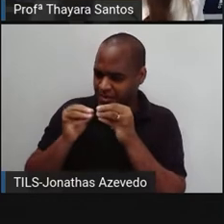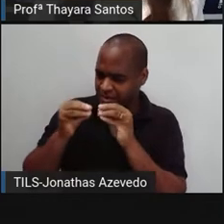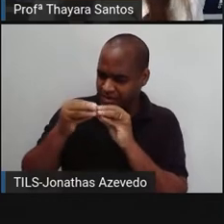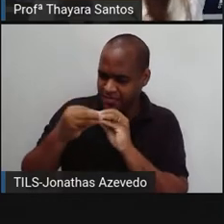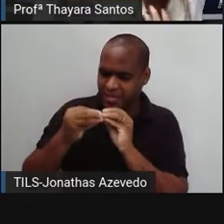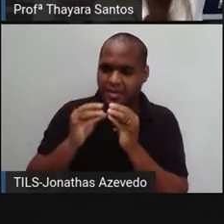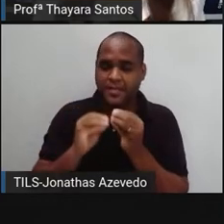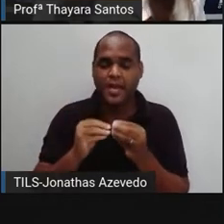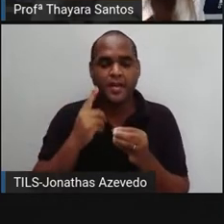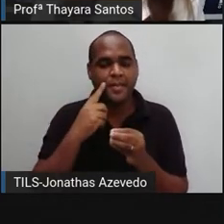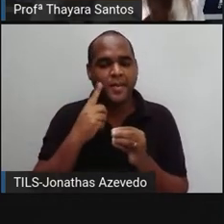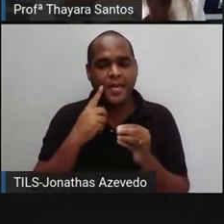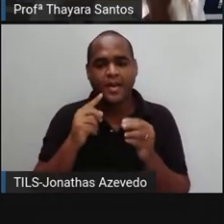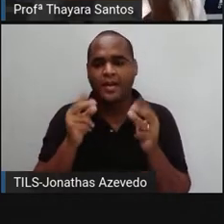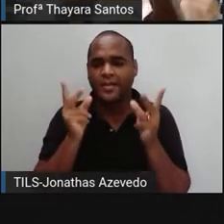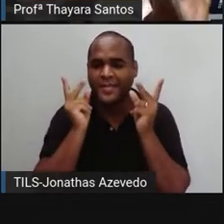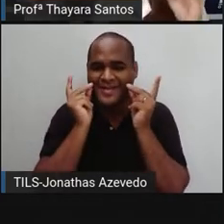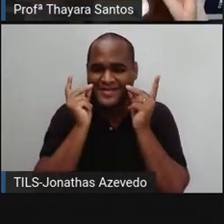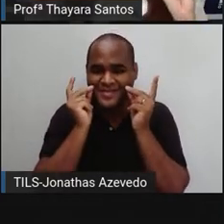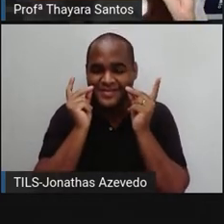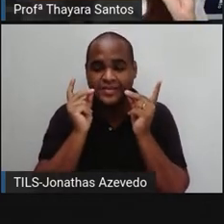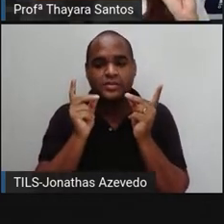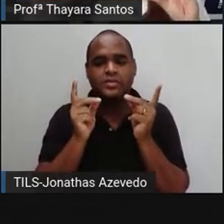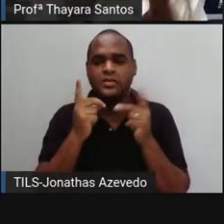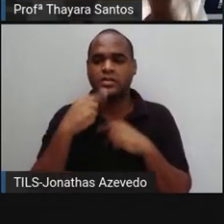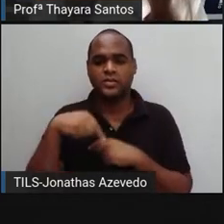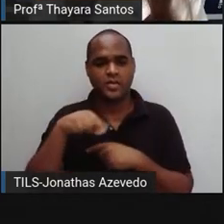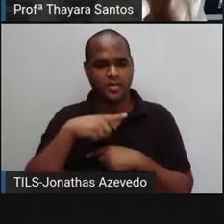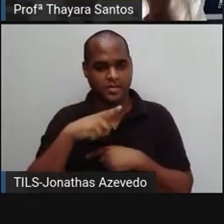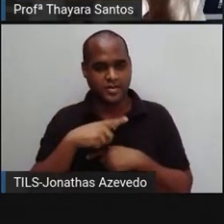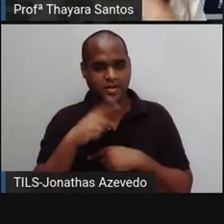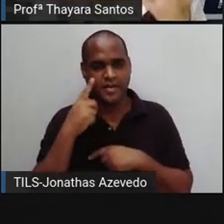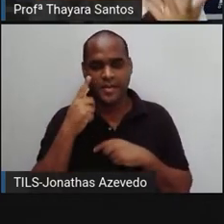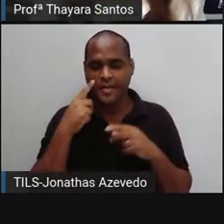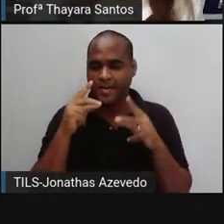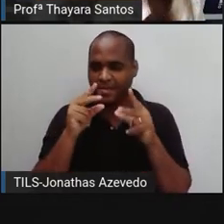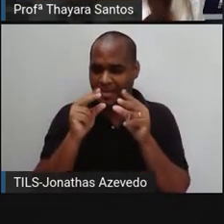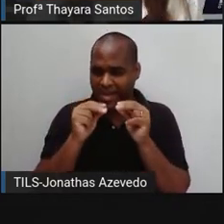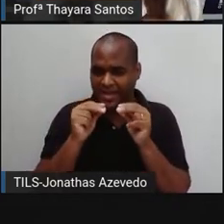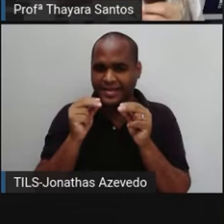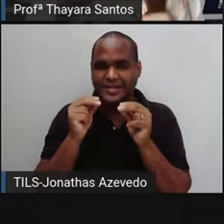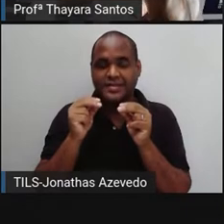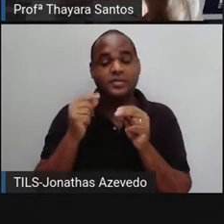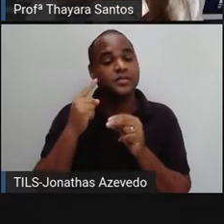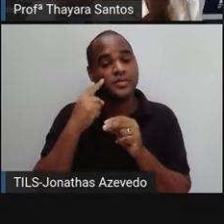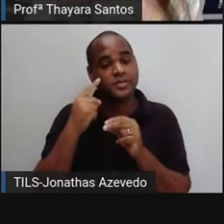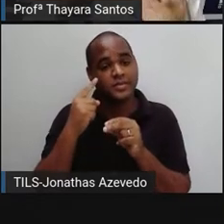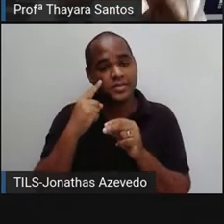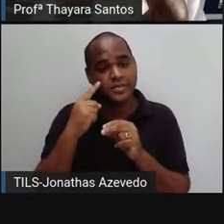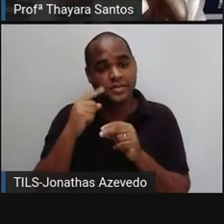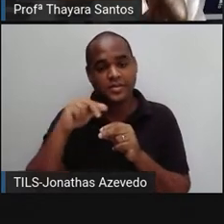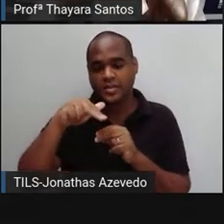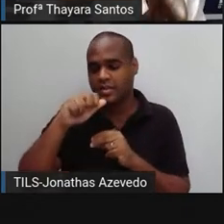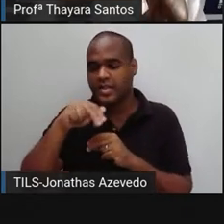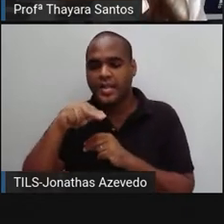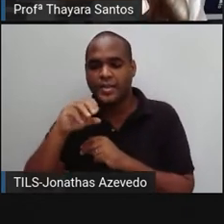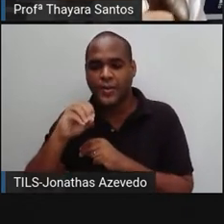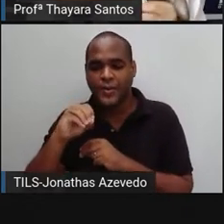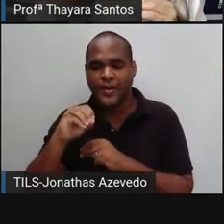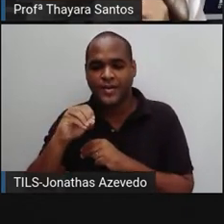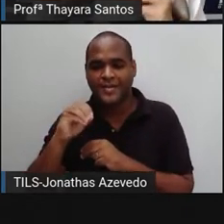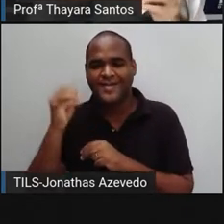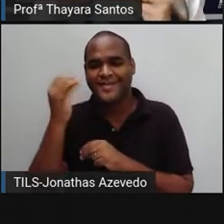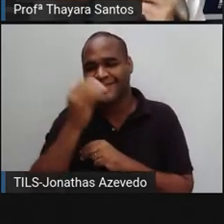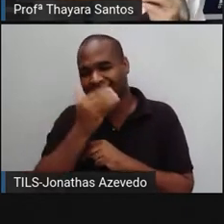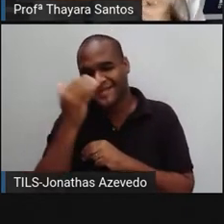isso é o que a gente chama de microplástico. E quando isso fica muito, muito, muito pequeno, a gente chama isso de nanoplástico. E